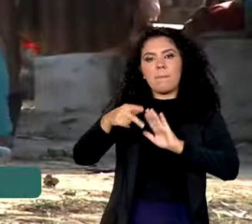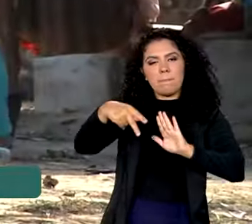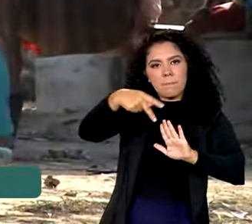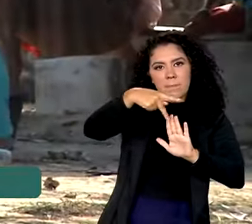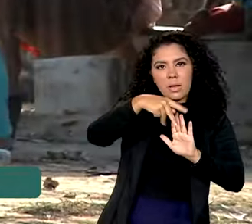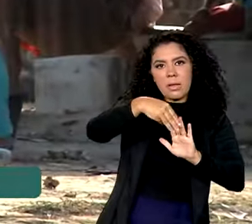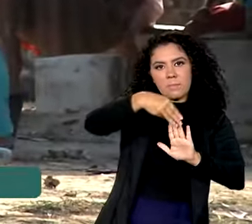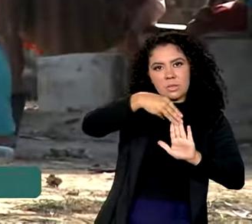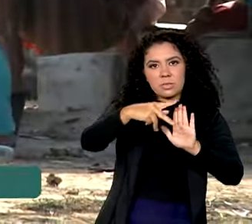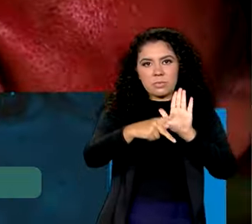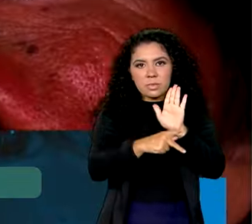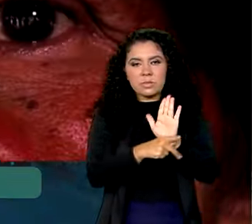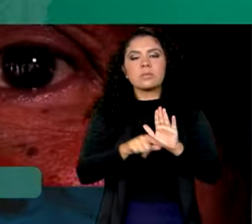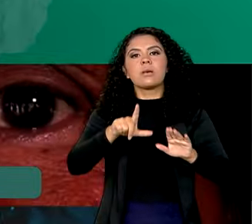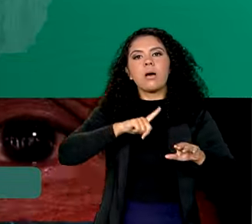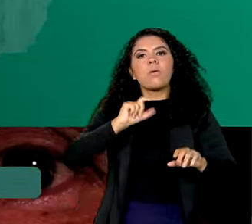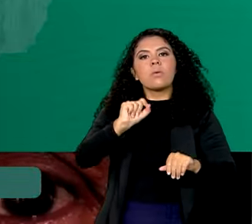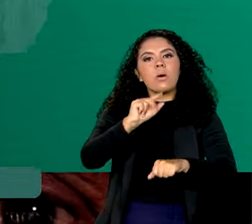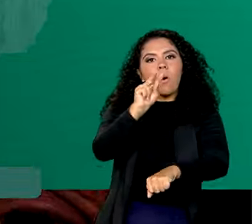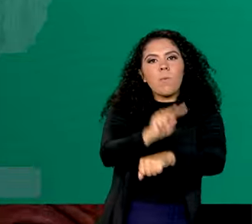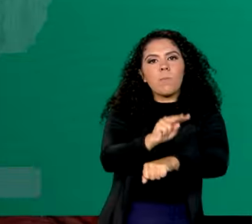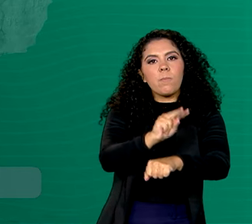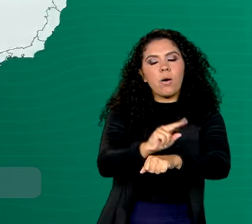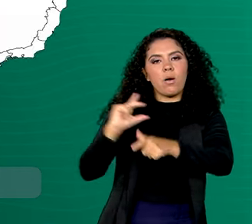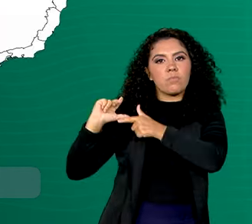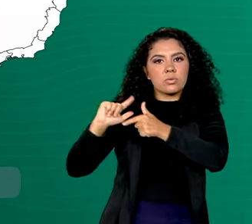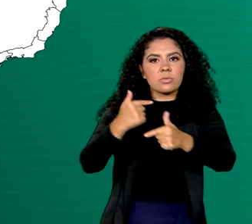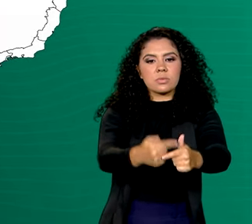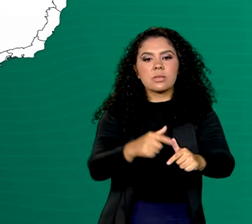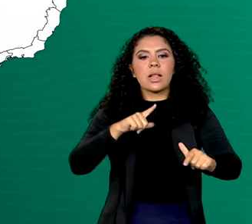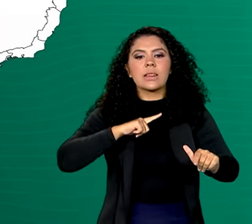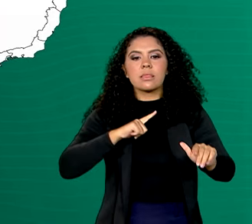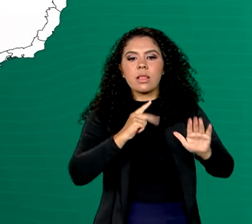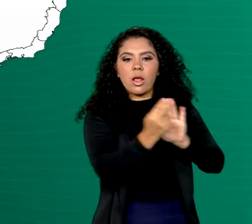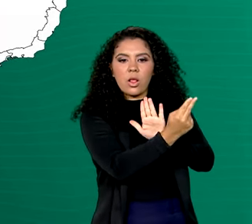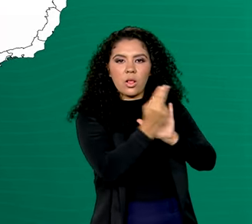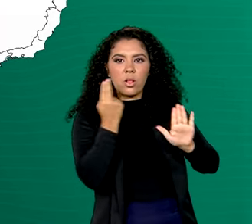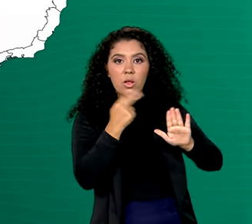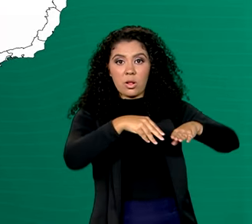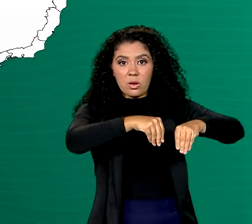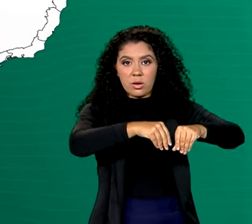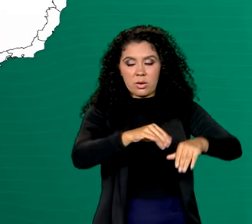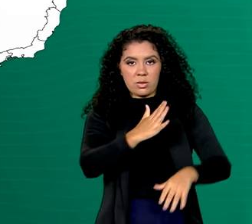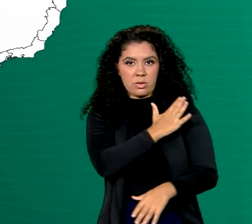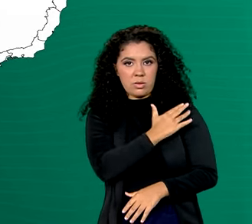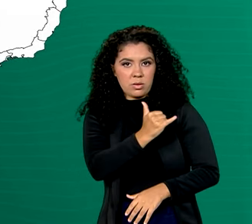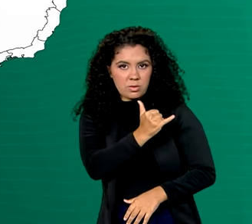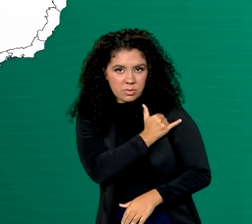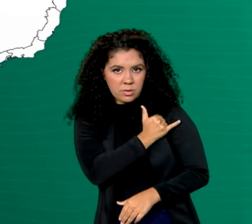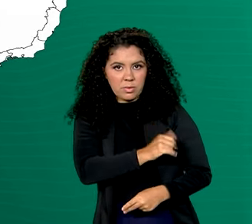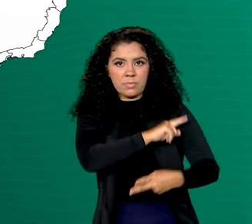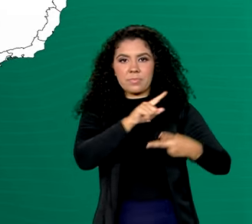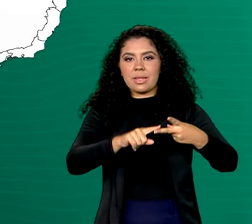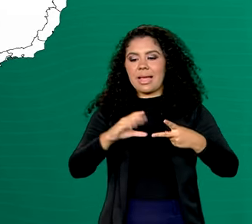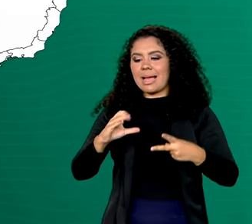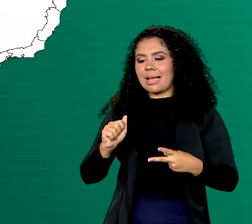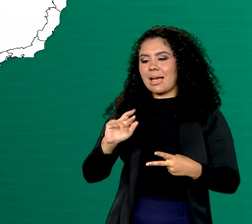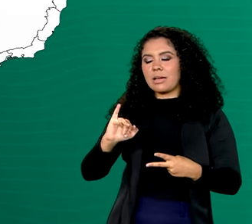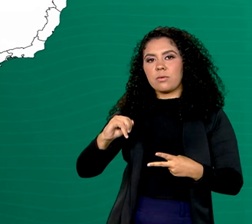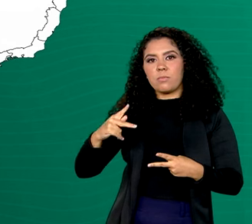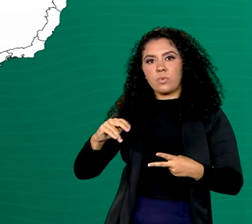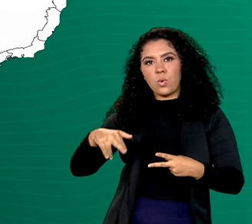povos originários. Estão na lista de desintrusão os territórios Ianomami, Caripuna,